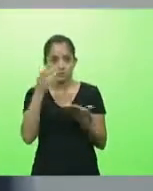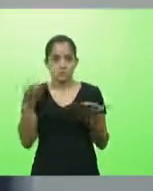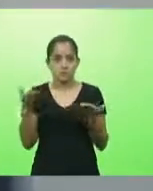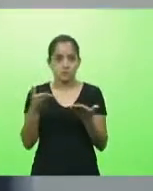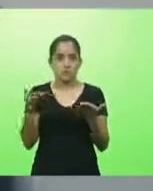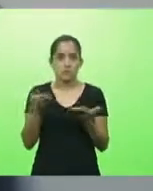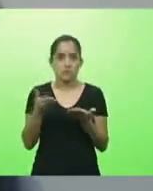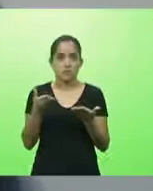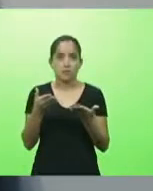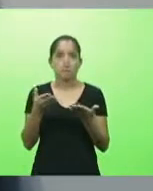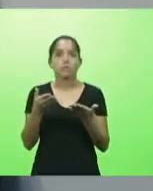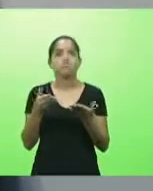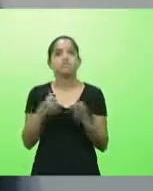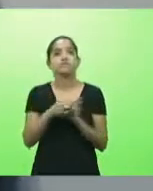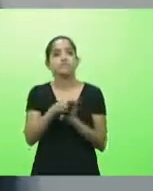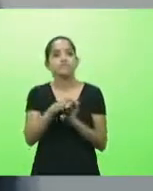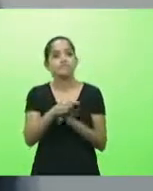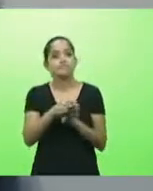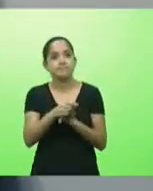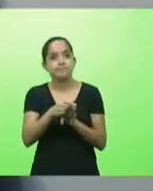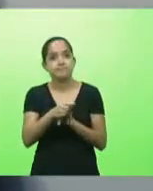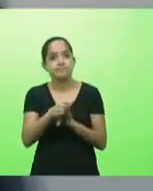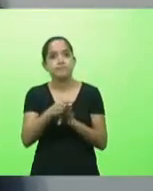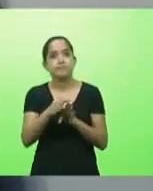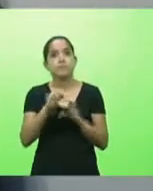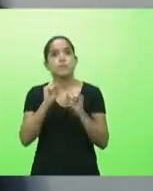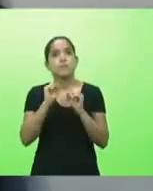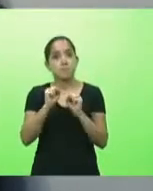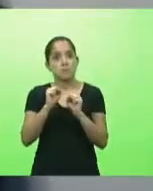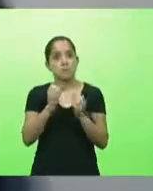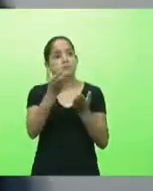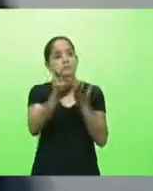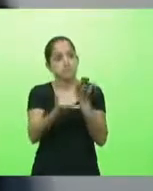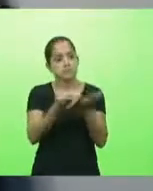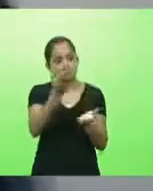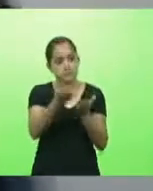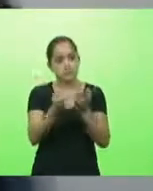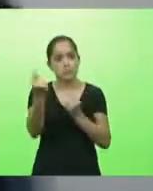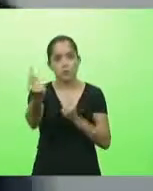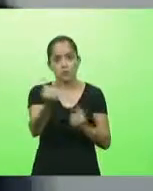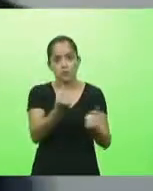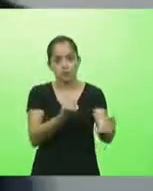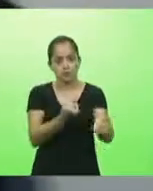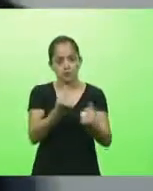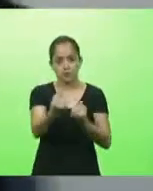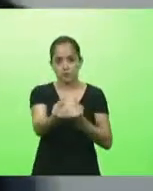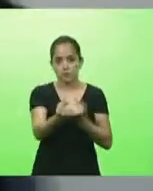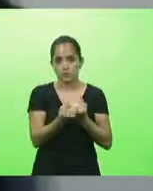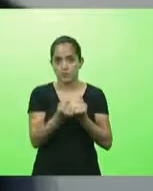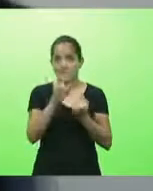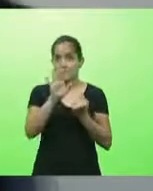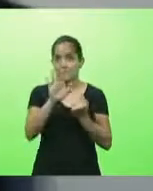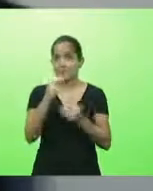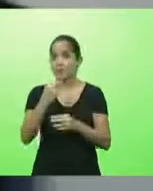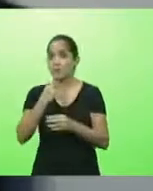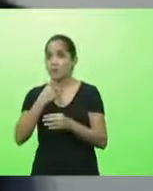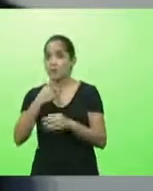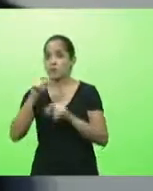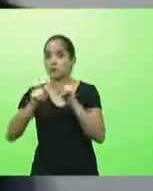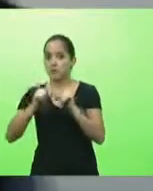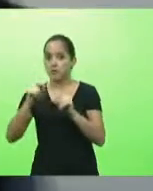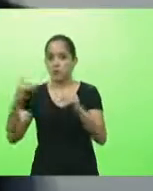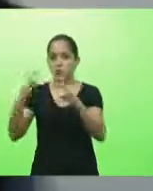importante esse conceito de que poderão estar fazendo o atendimento individualizado o que não pode é ter um grupo de